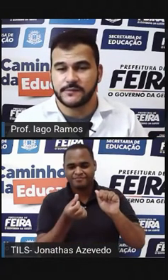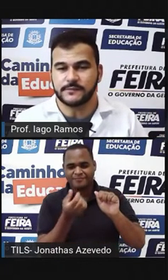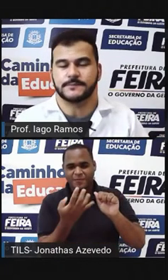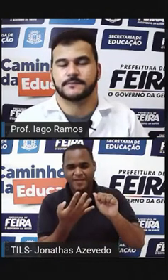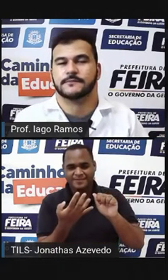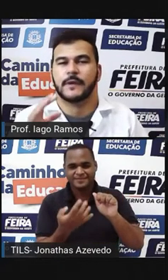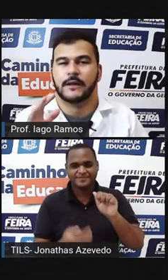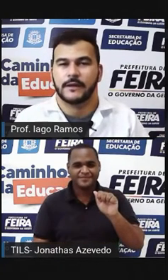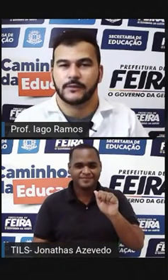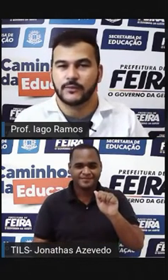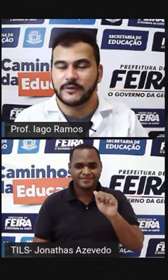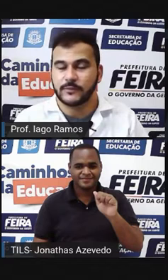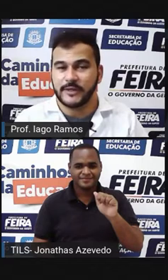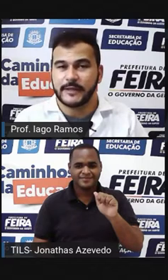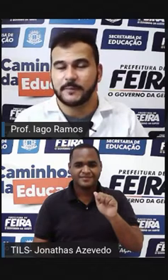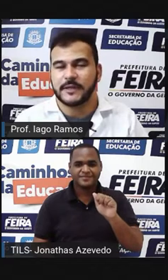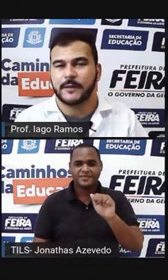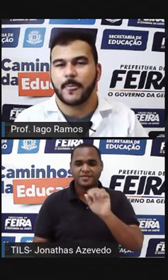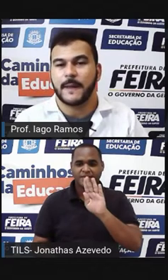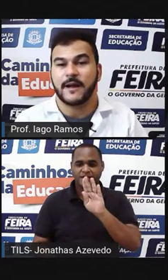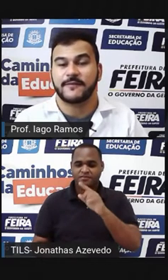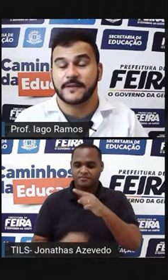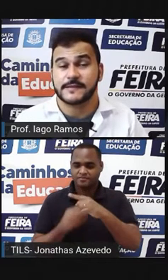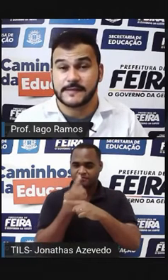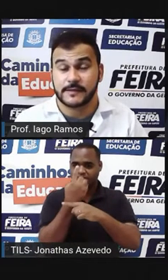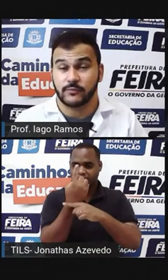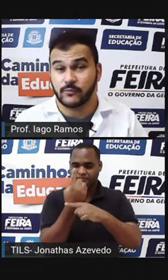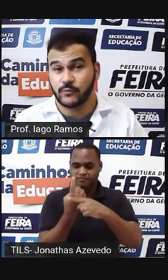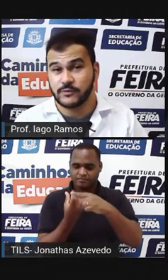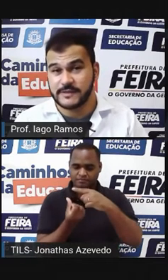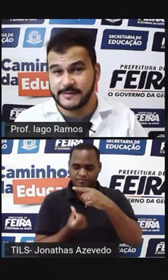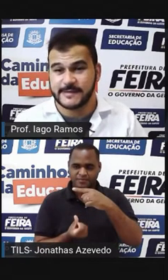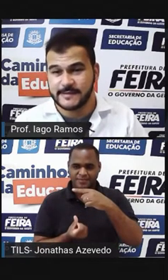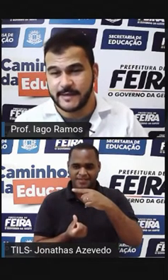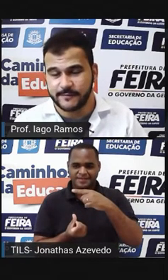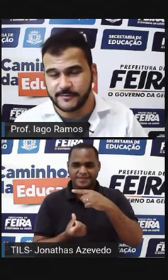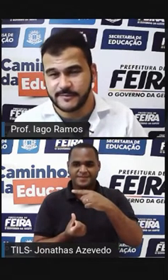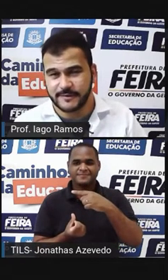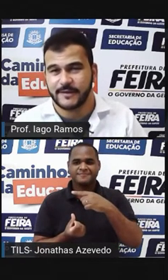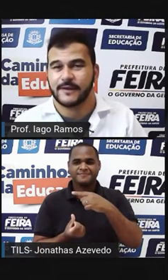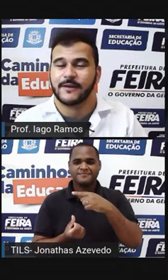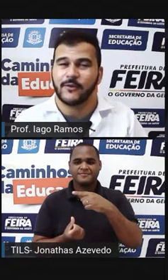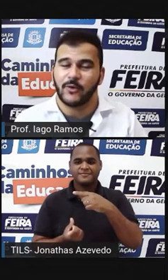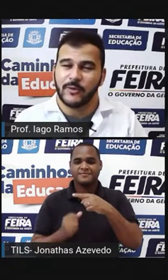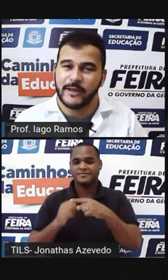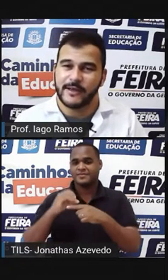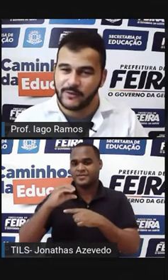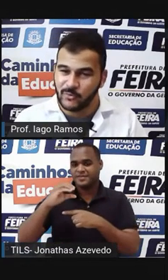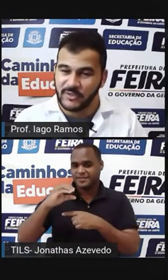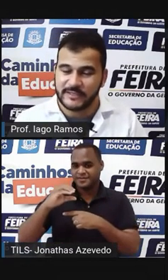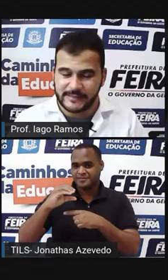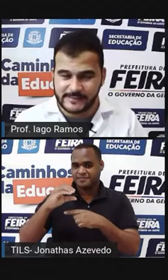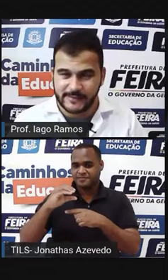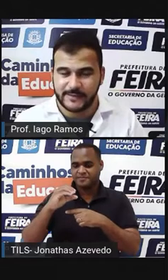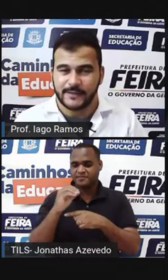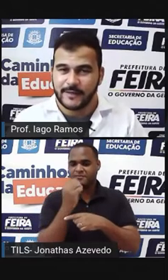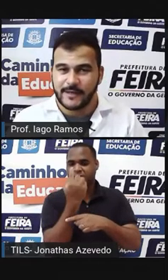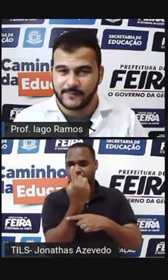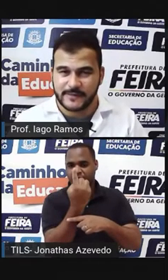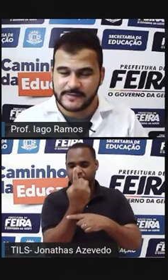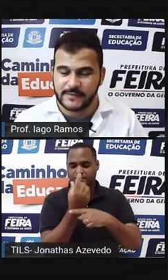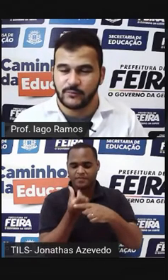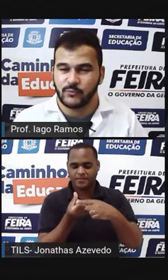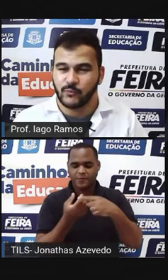negativo No item B, a fração 1,16 avos Ou é o item C,